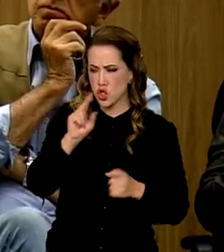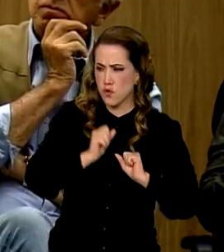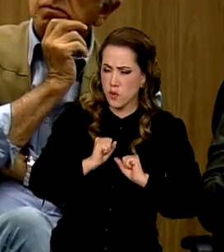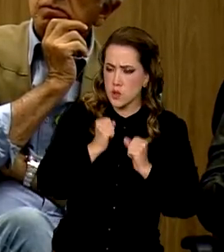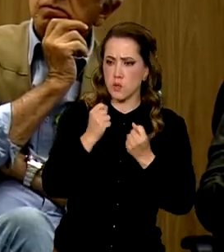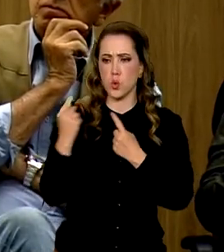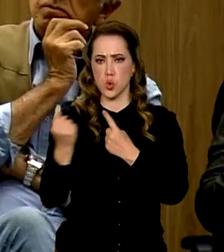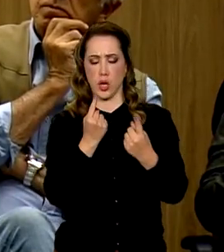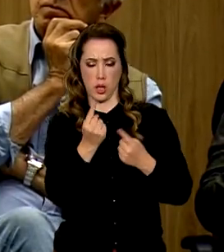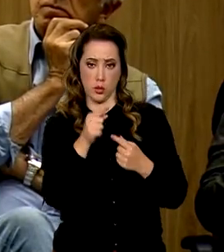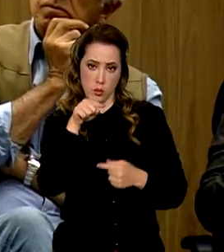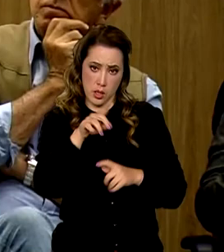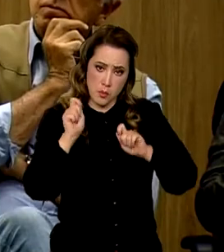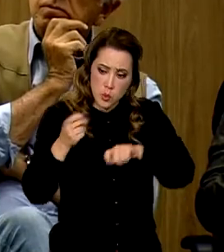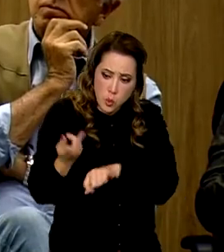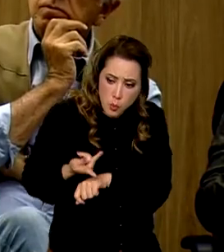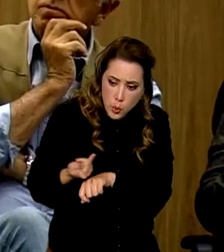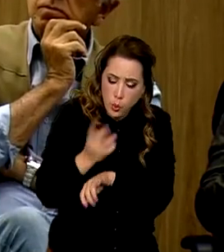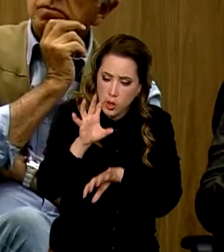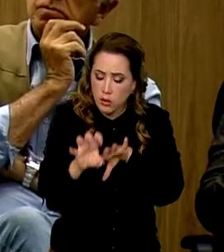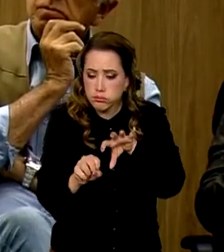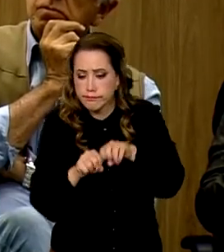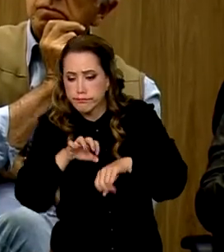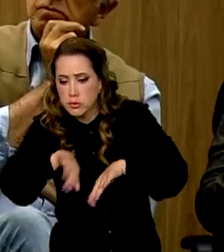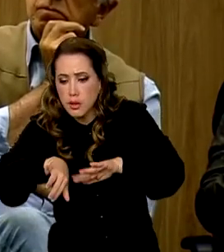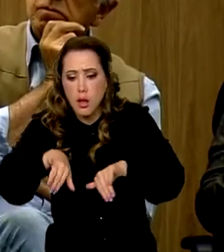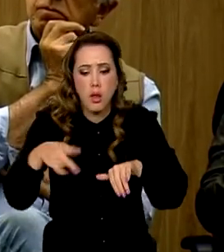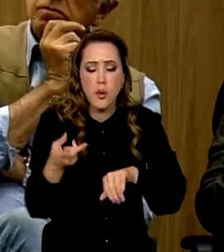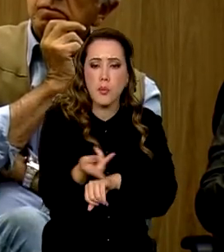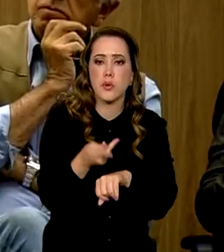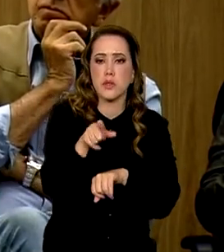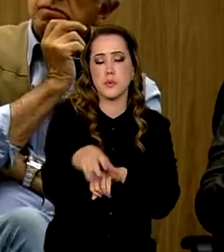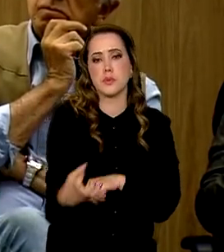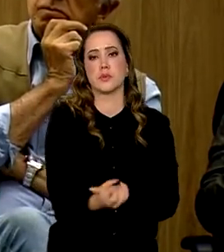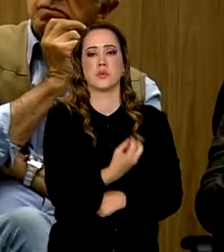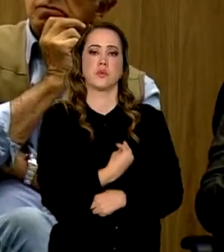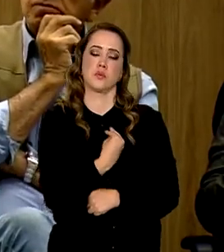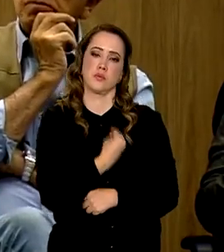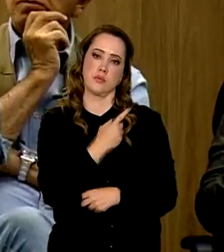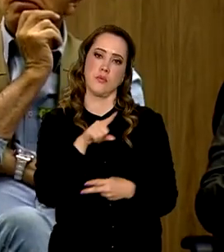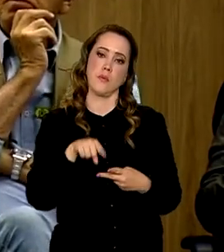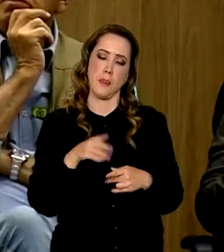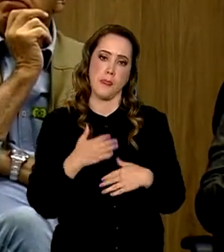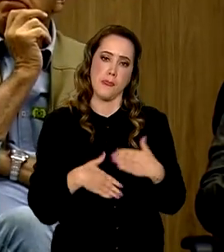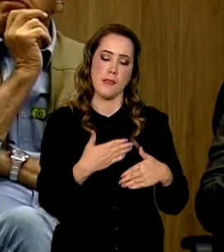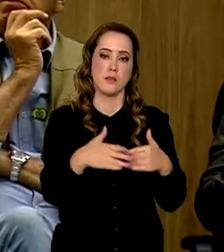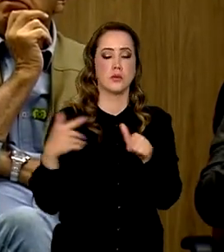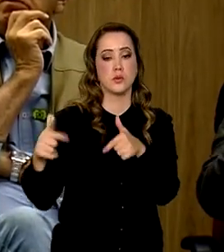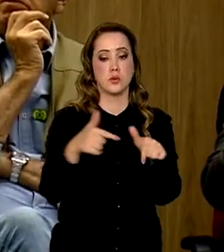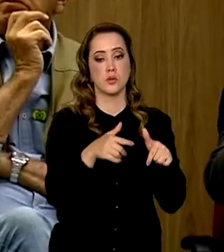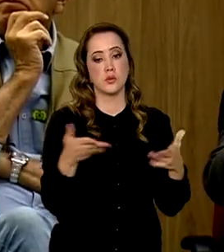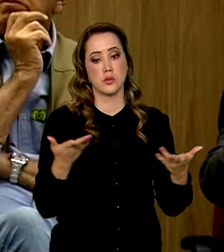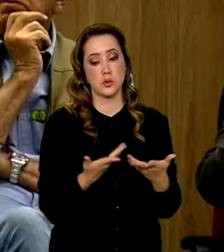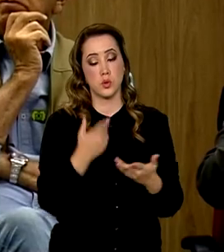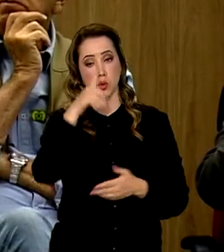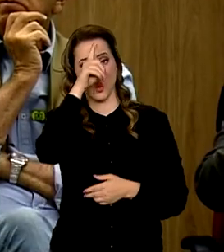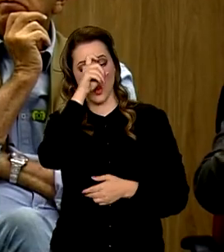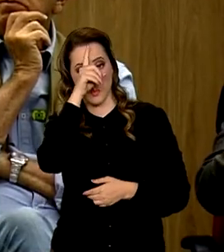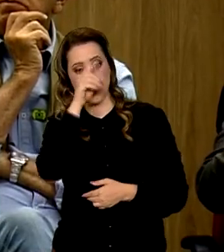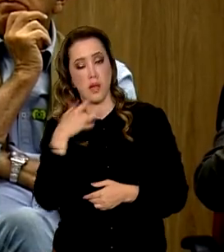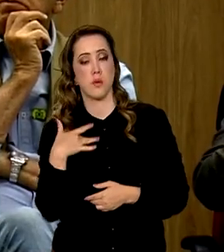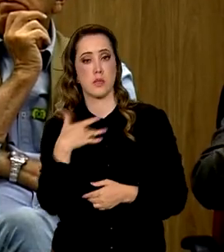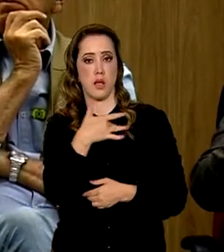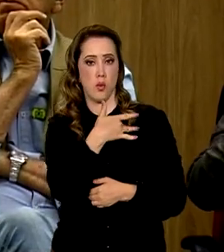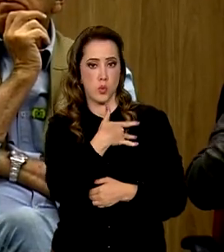no sentido de buscar as pessoas e salvar vidas. E continua o trabalho hospitalar de